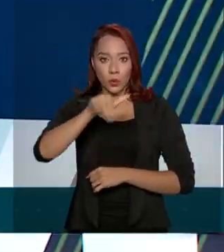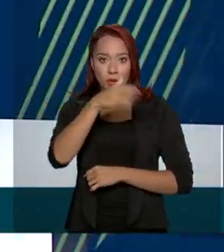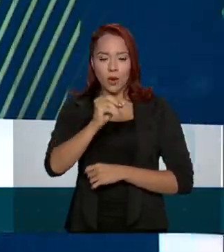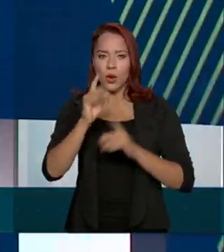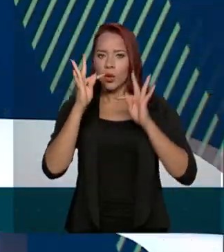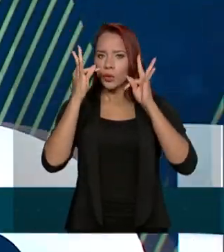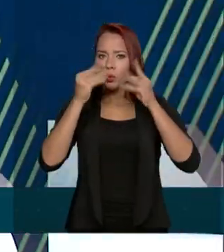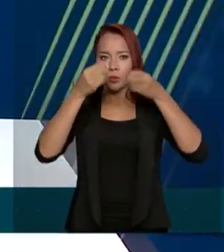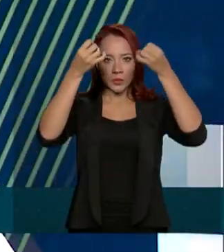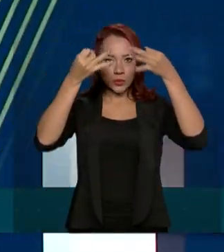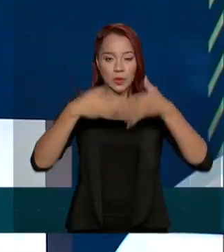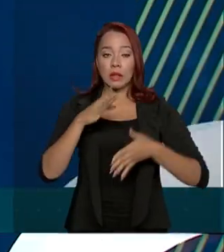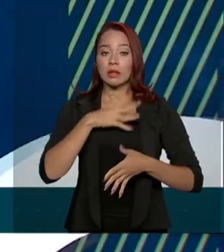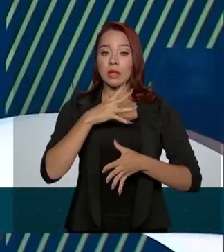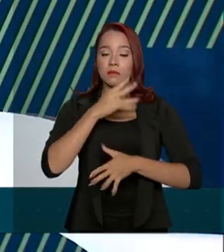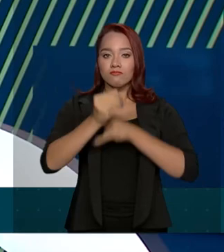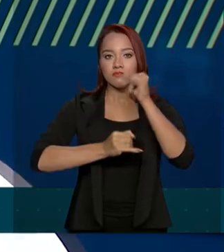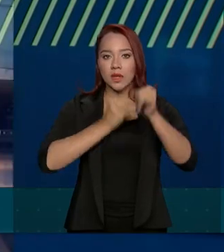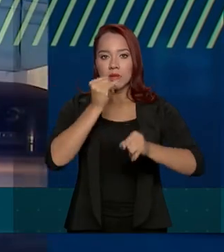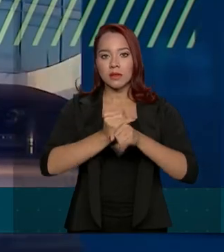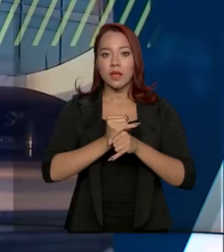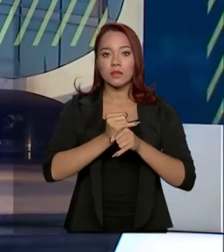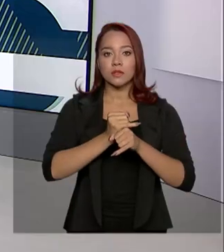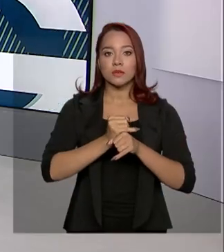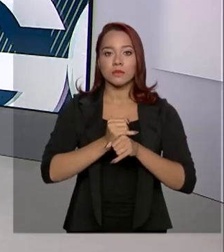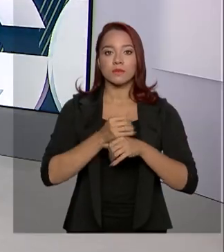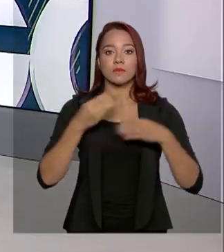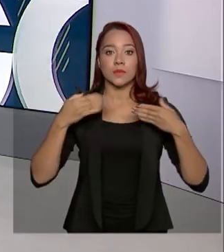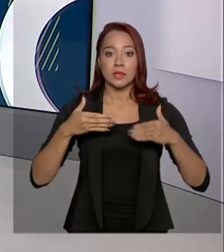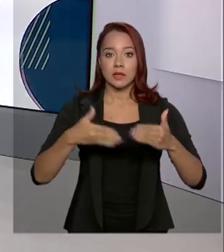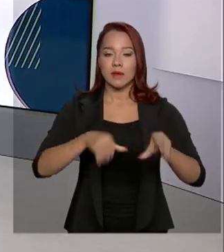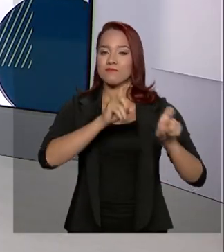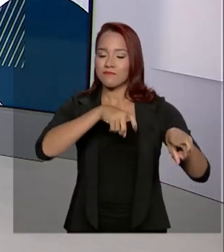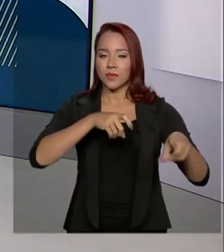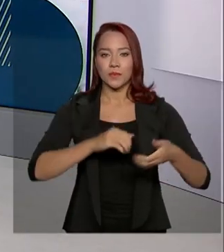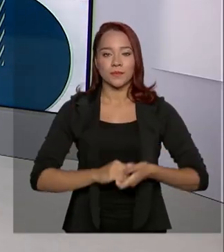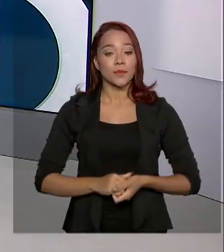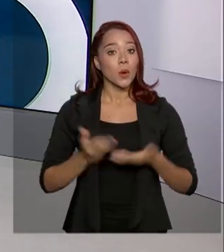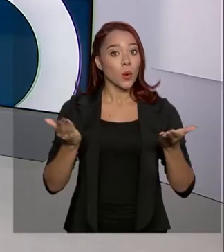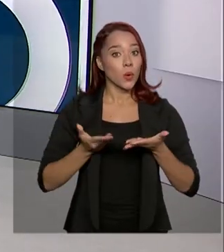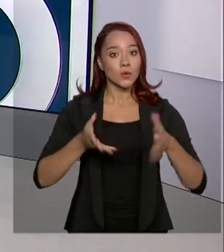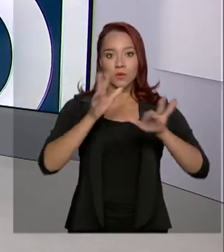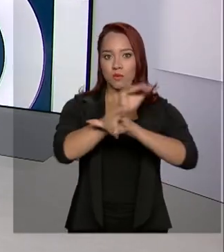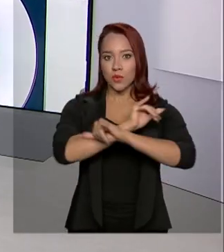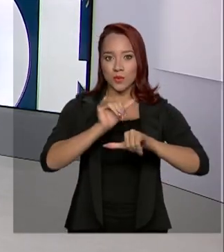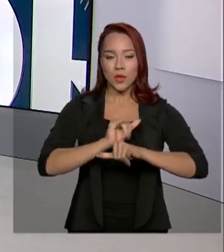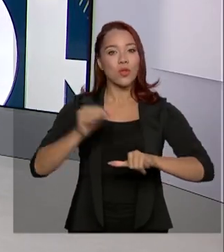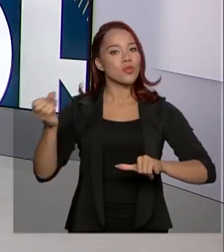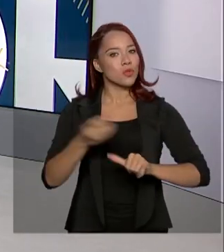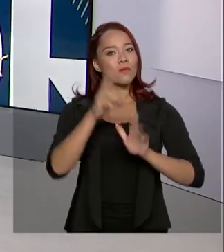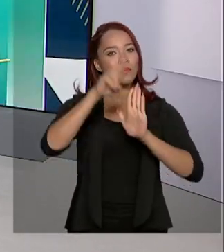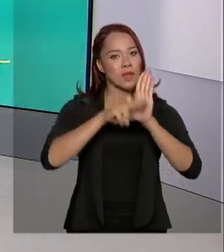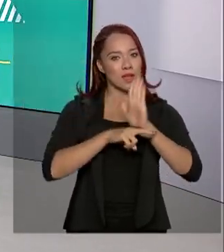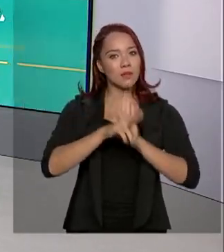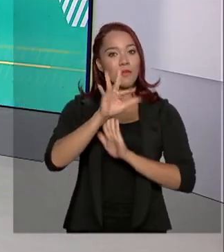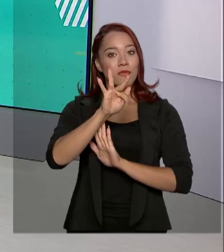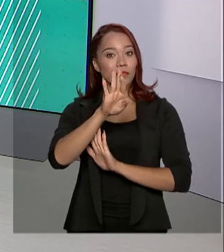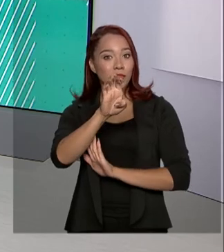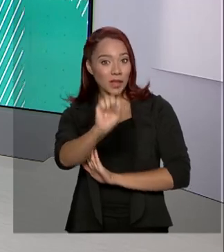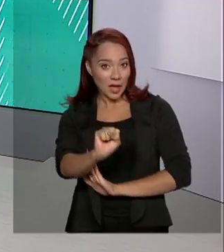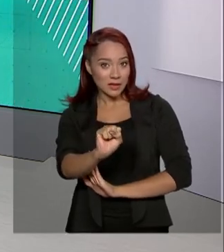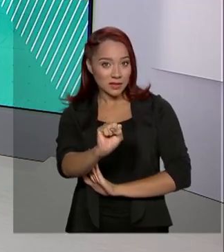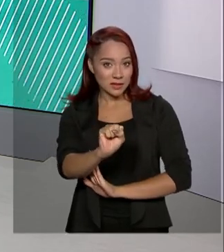estão no site do Ministério da Agricultura. Foram publicadas hoje as novas regras para o FIES, o